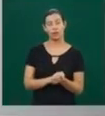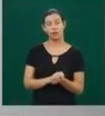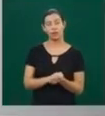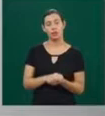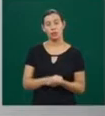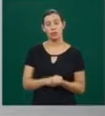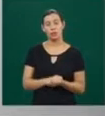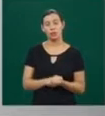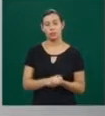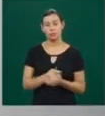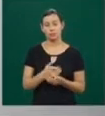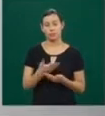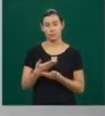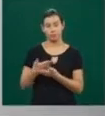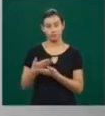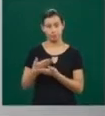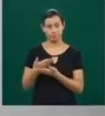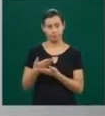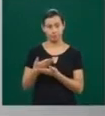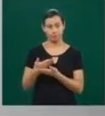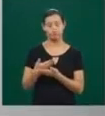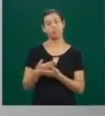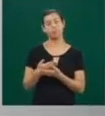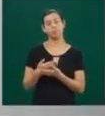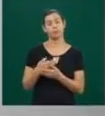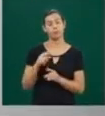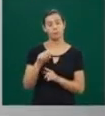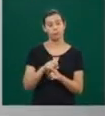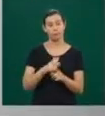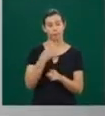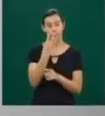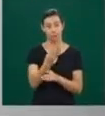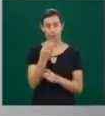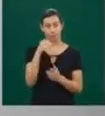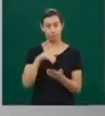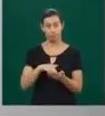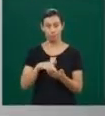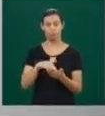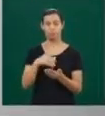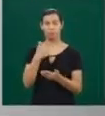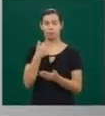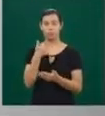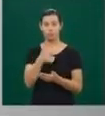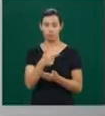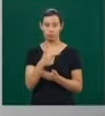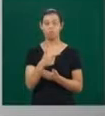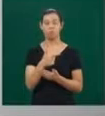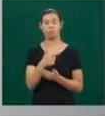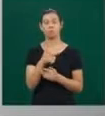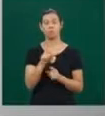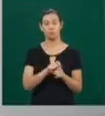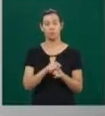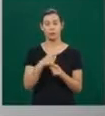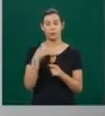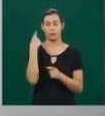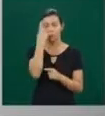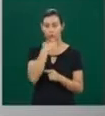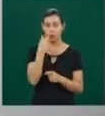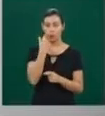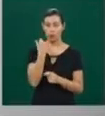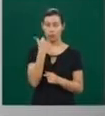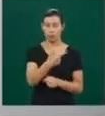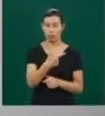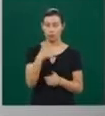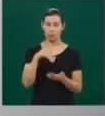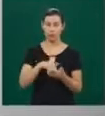Lactentes dos 4 aos 12 meses, 12 a 16 horas. Crianças de 1 a